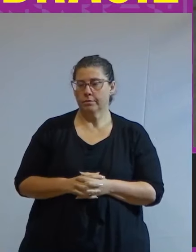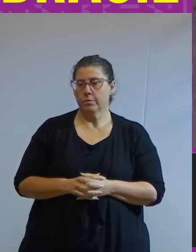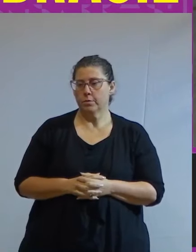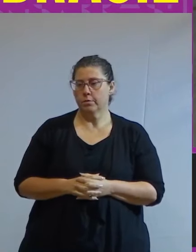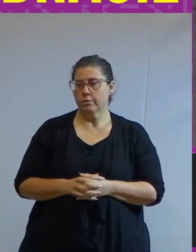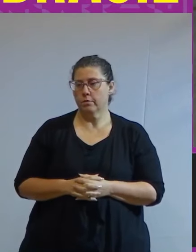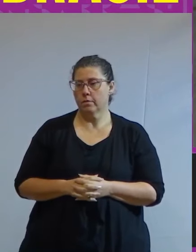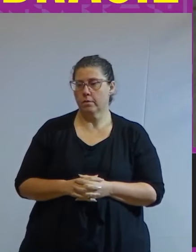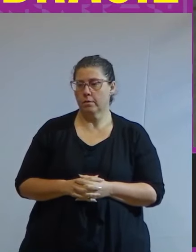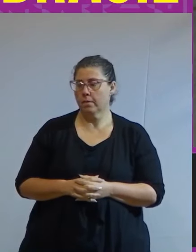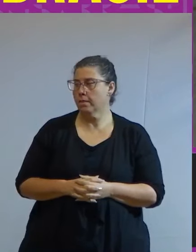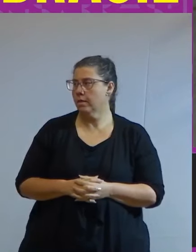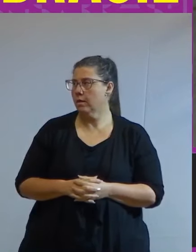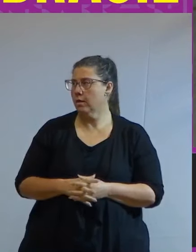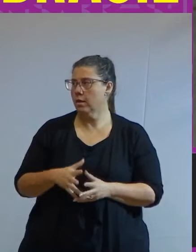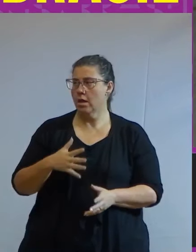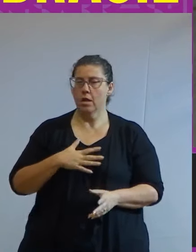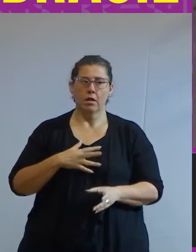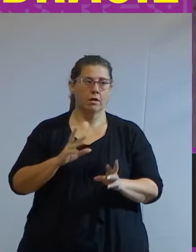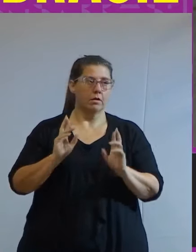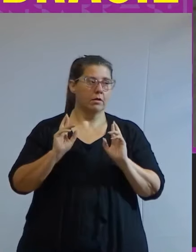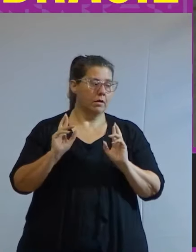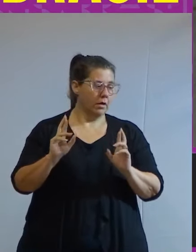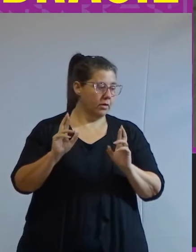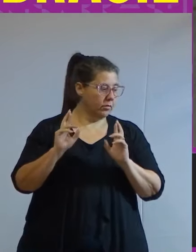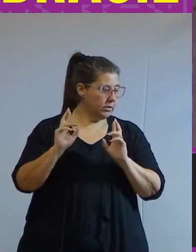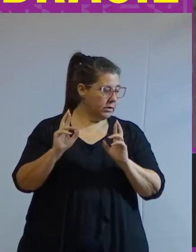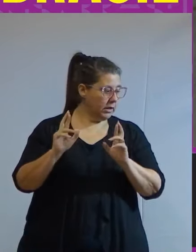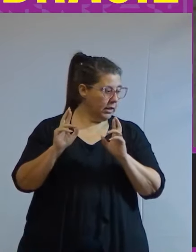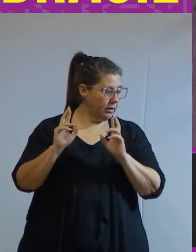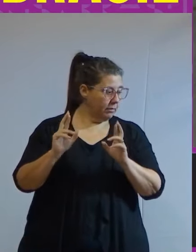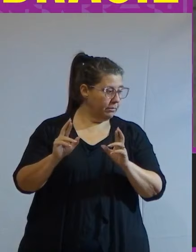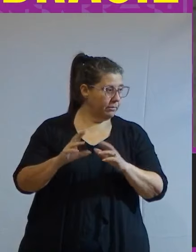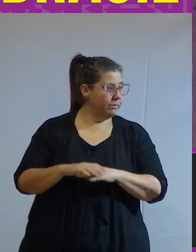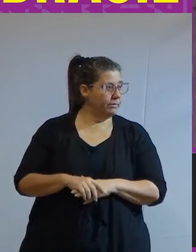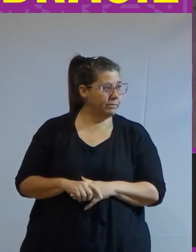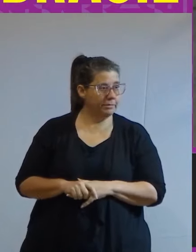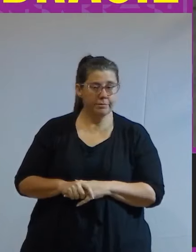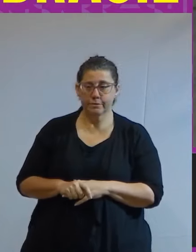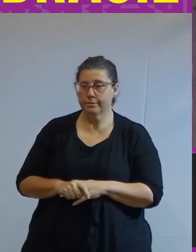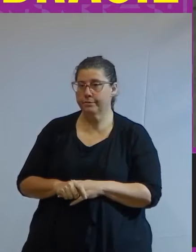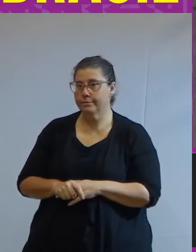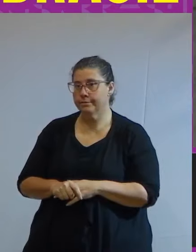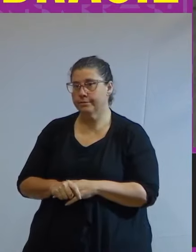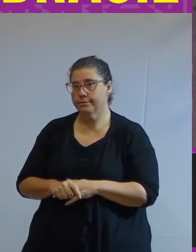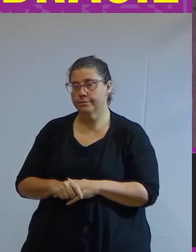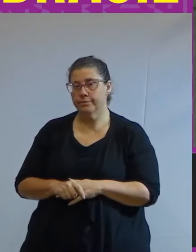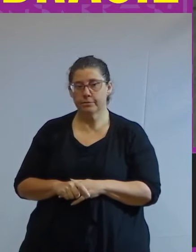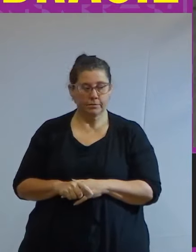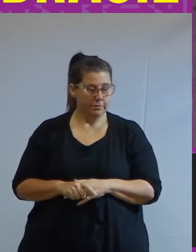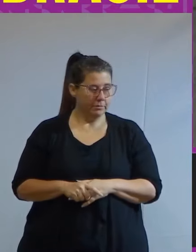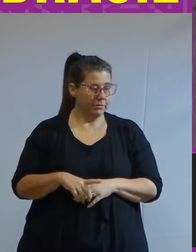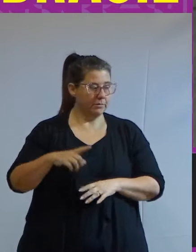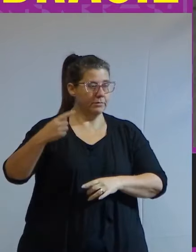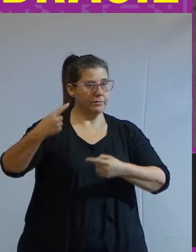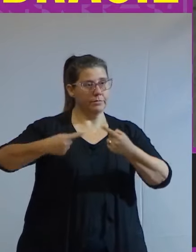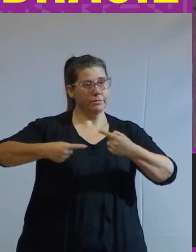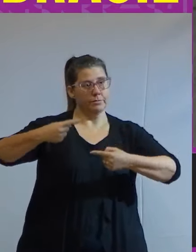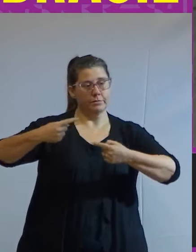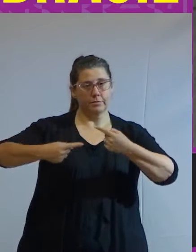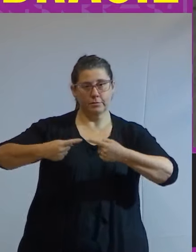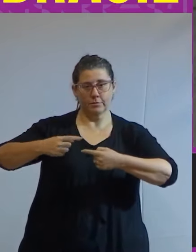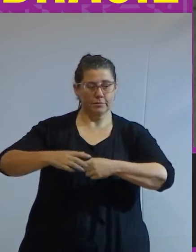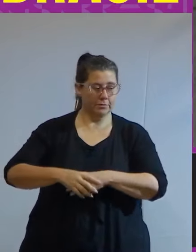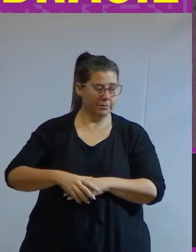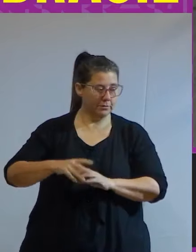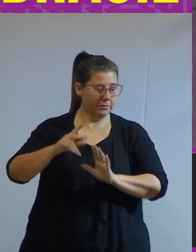a minha esperança é que esses debates e